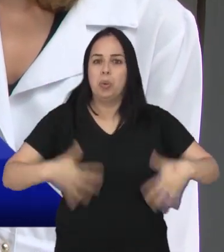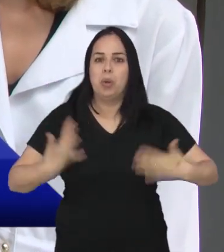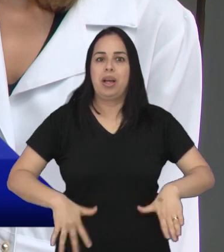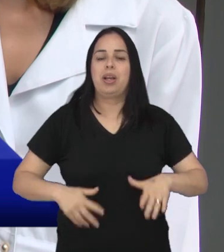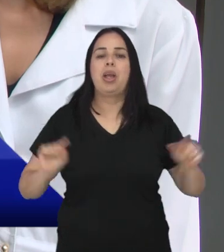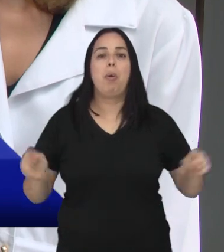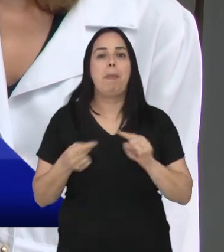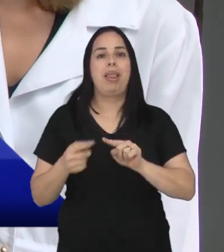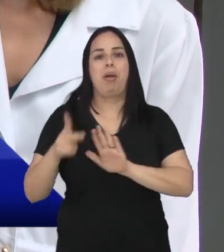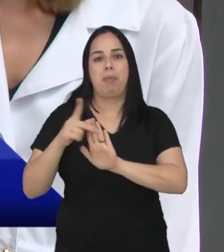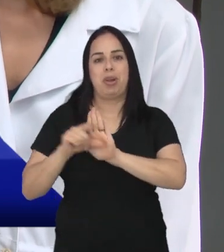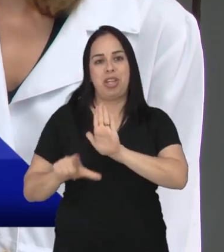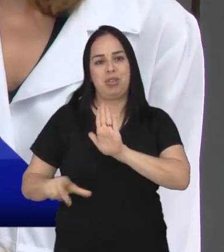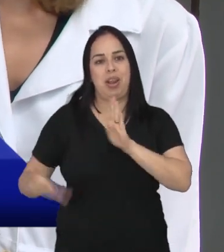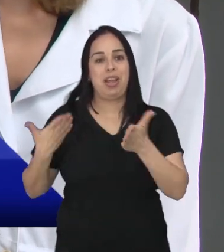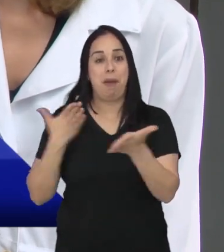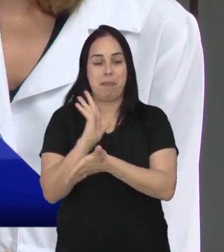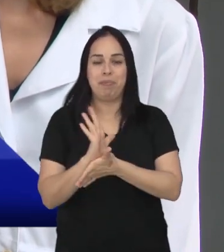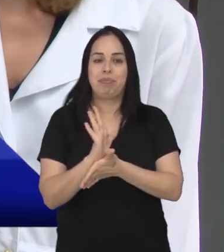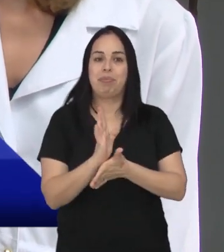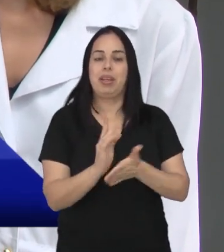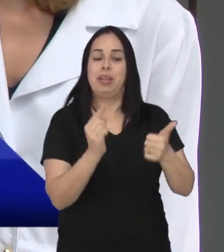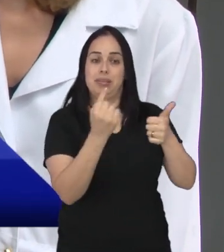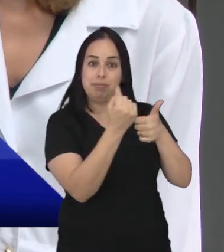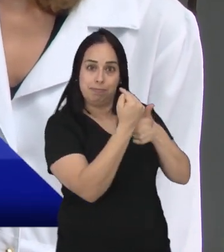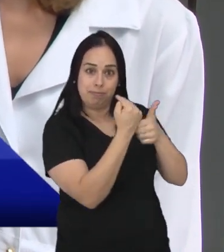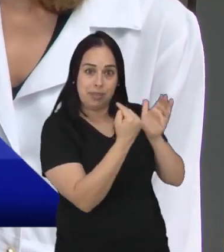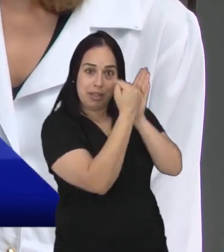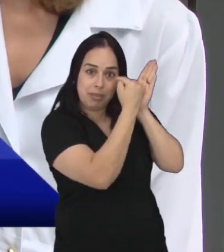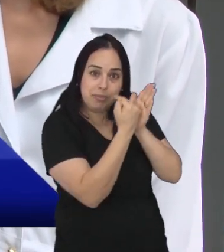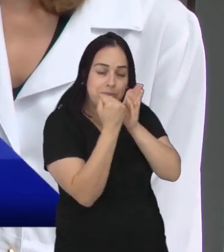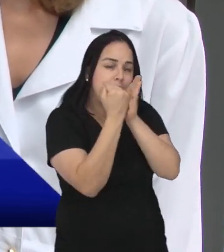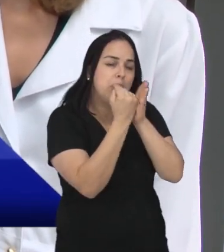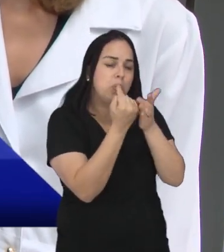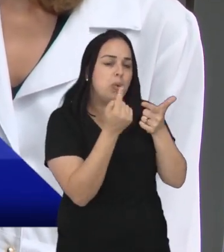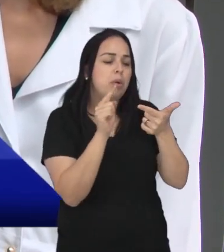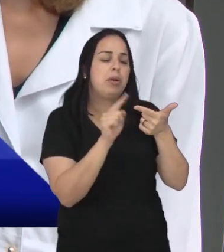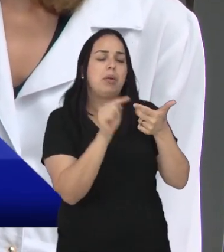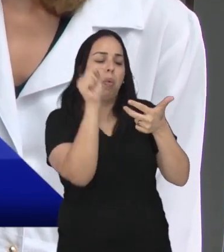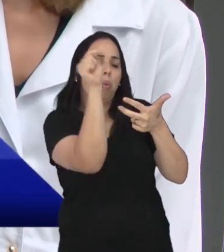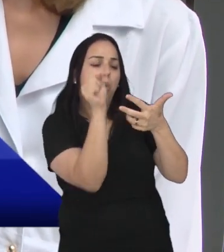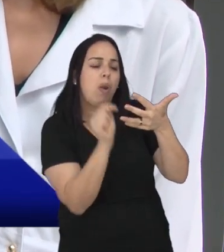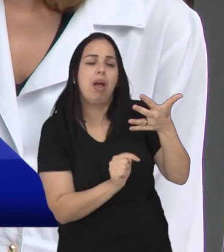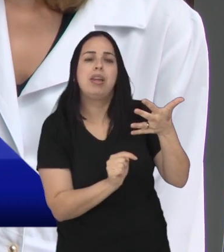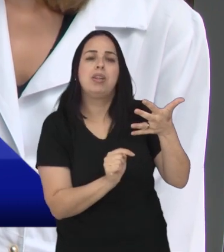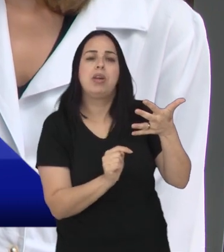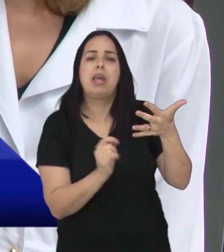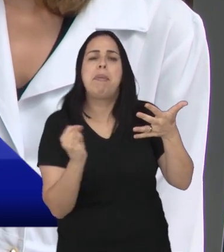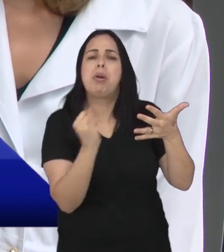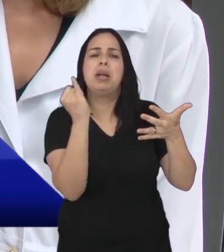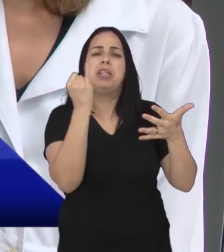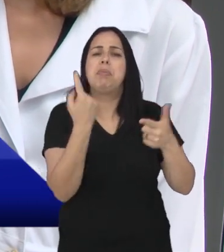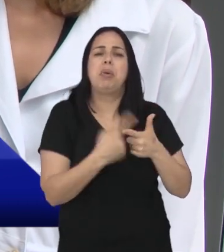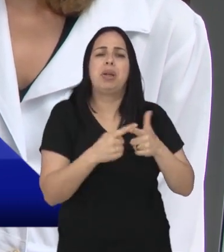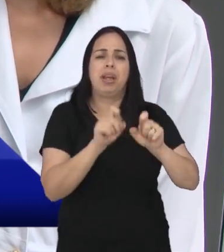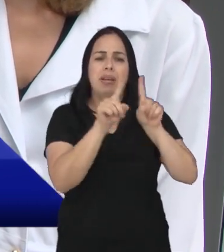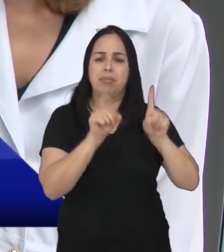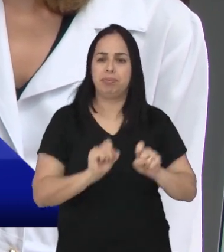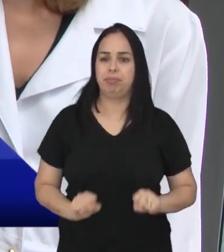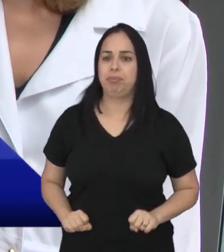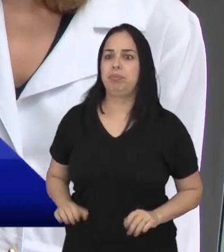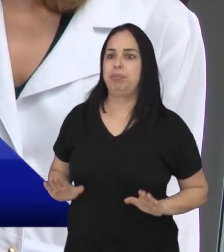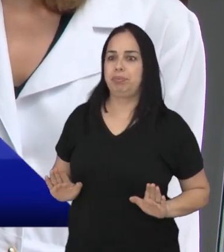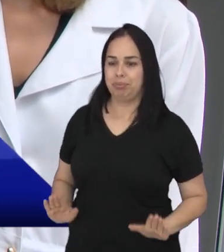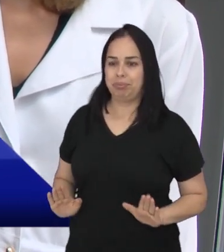é importantíssimo, lei aprovada aqui em São José, além desse teste, aliás apesar dele, qual é a importância de se realizar esses